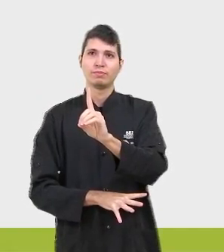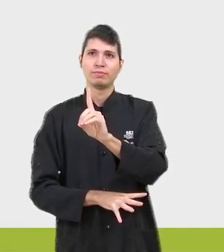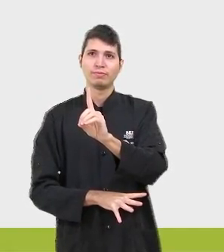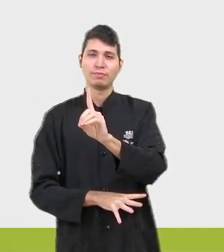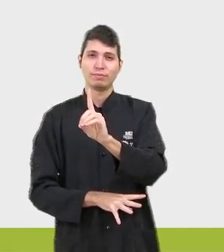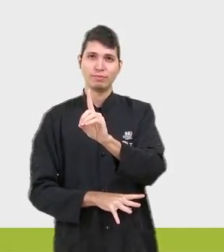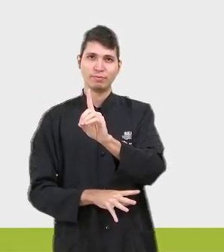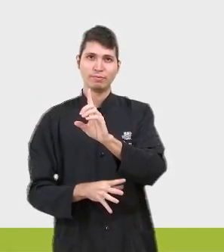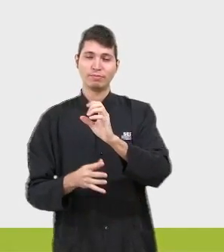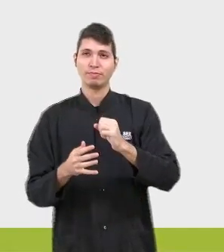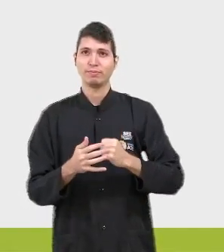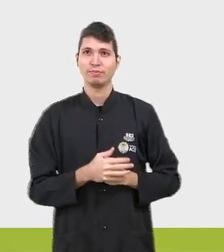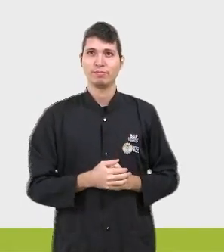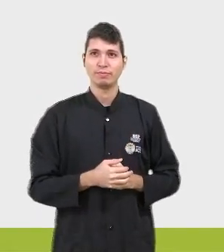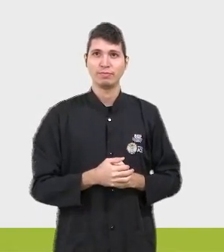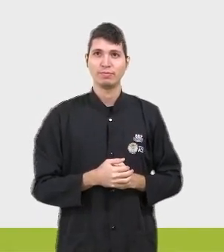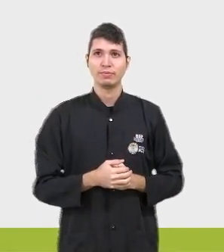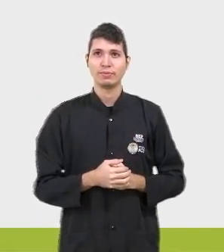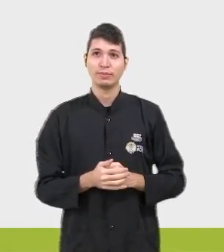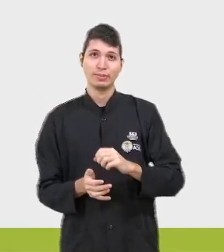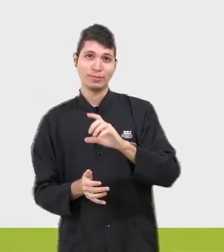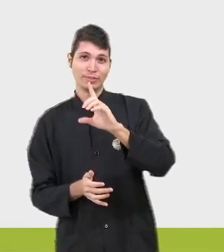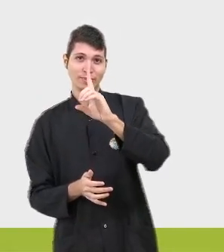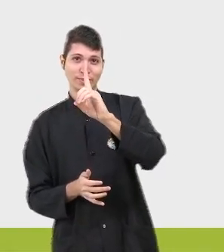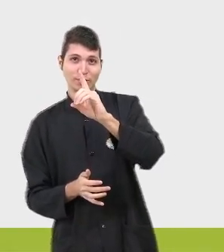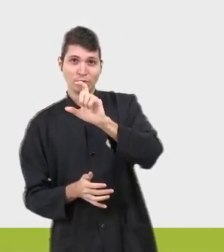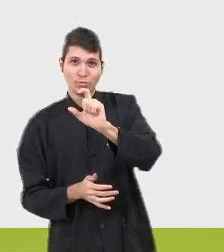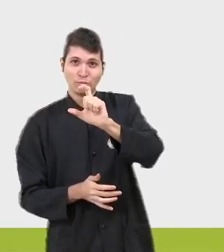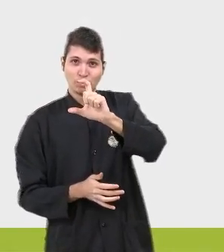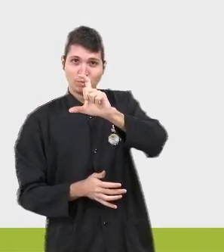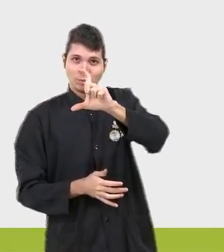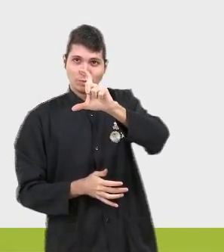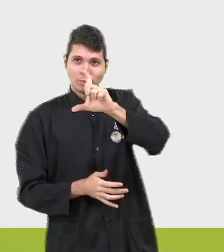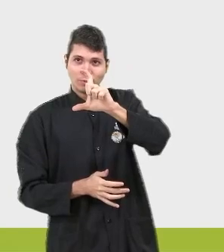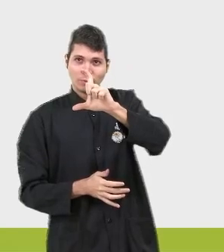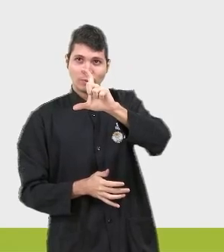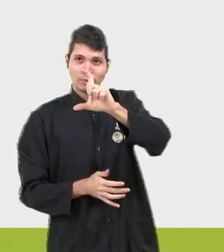ó, a ideia do desinho. Como assim o desinho, professor?